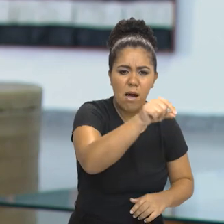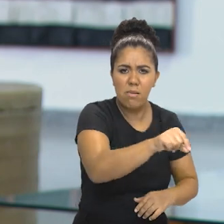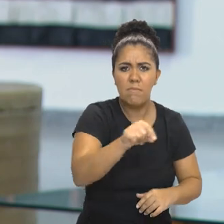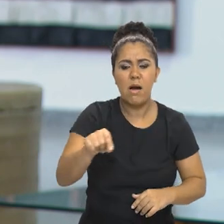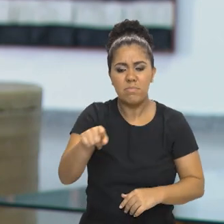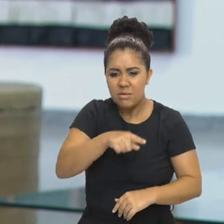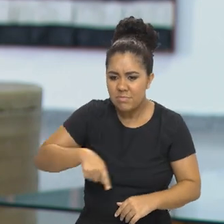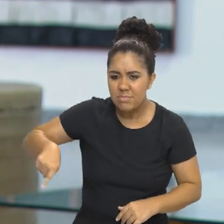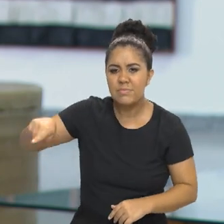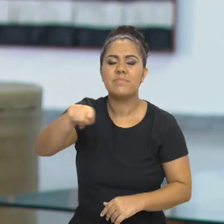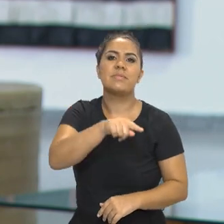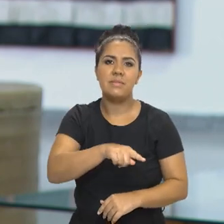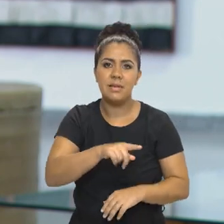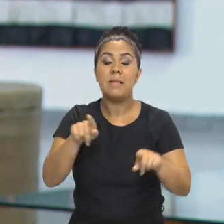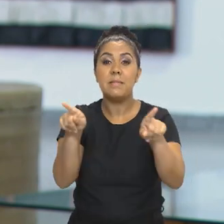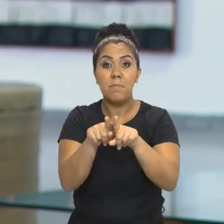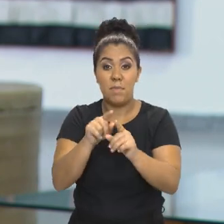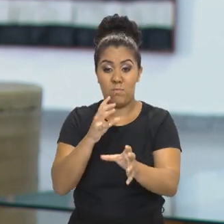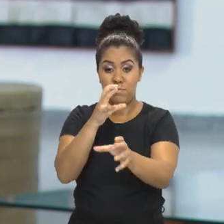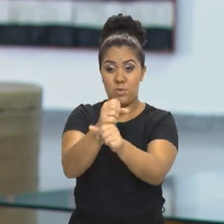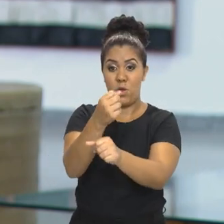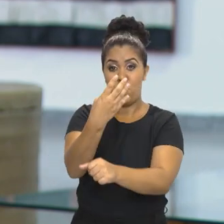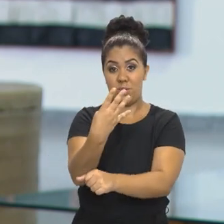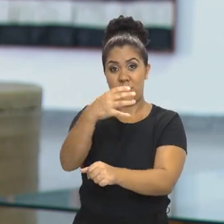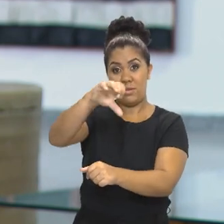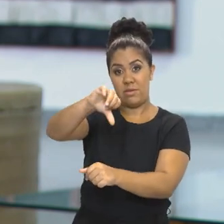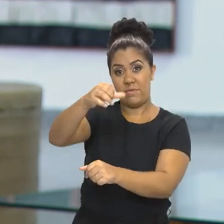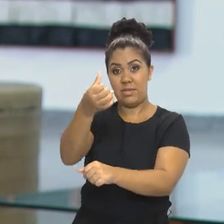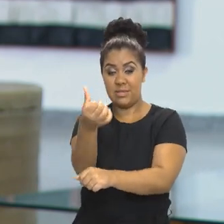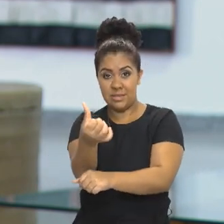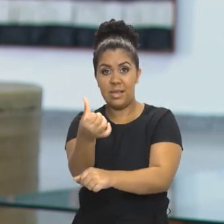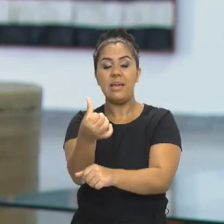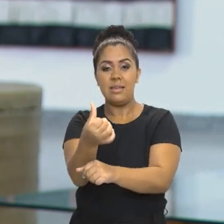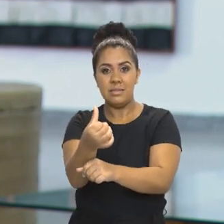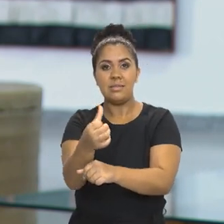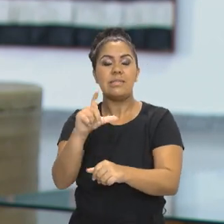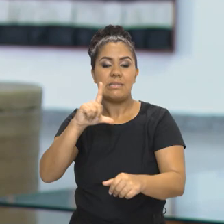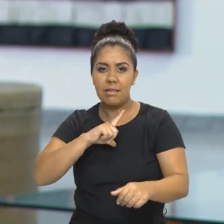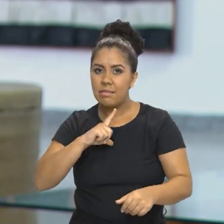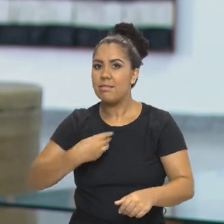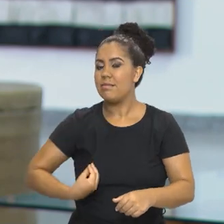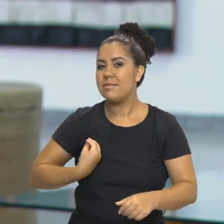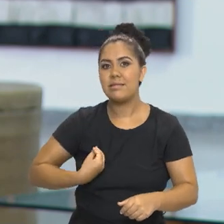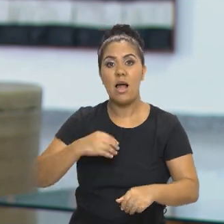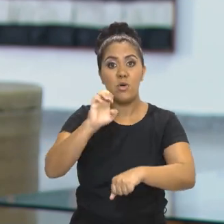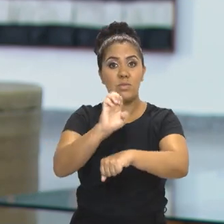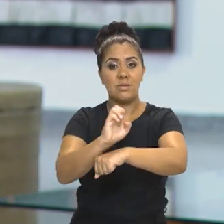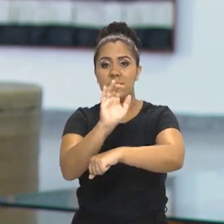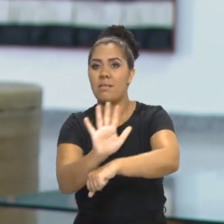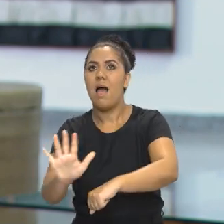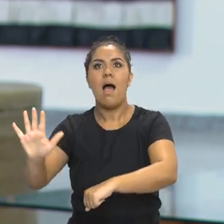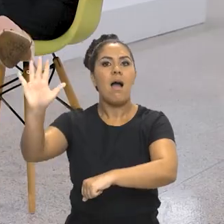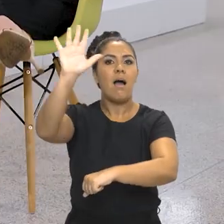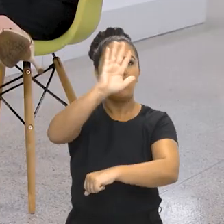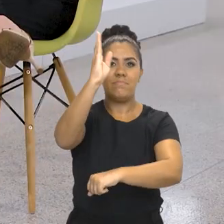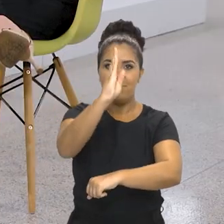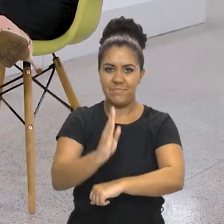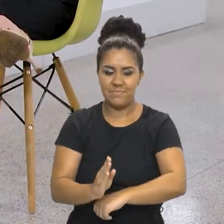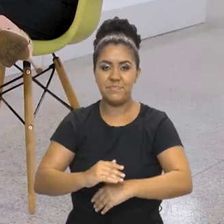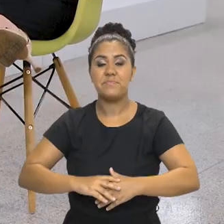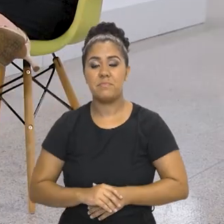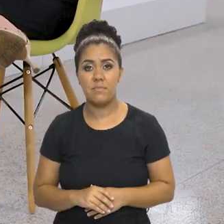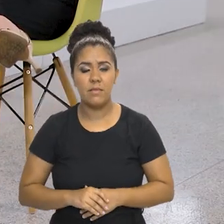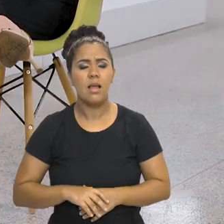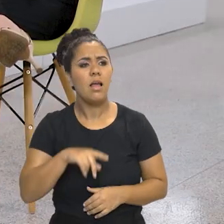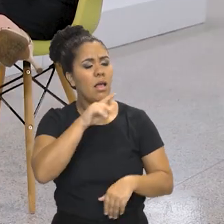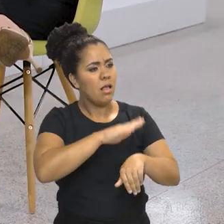Os 496 pontos de memória que estão hoje certificados estão presentes em todos os estados brasileiros. Você